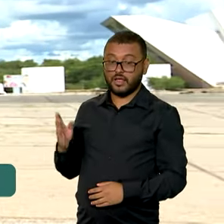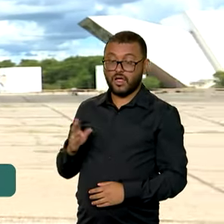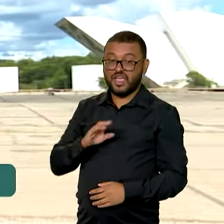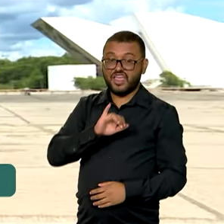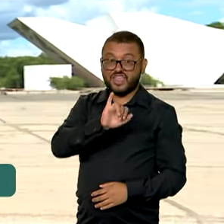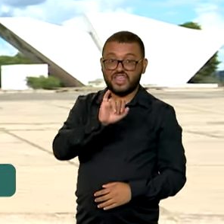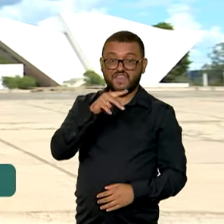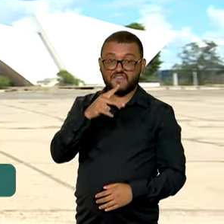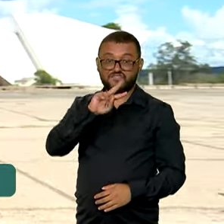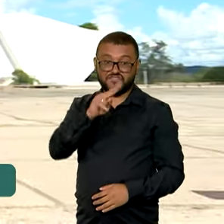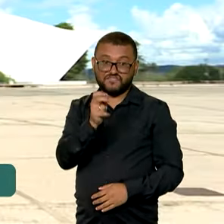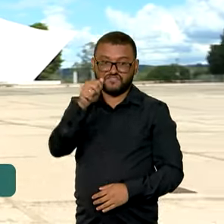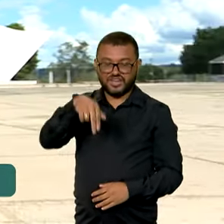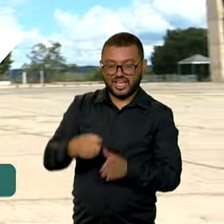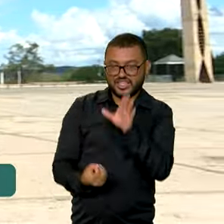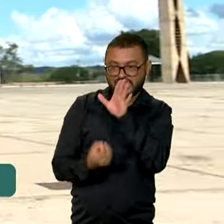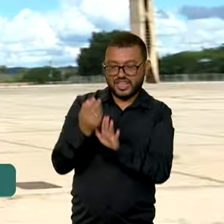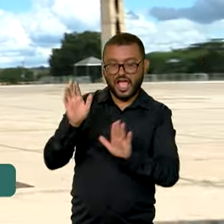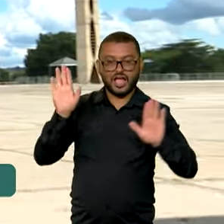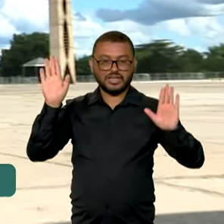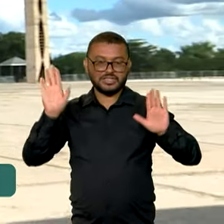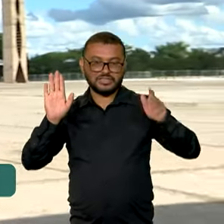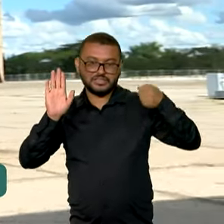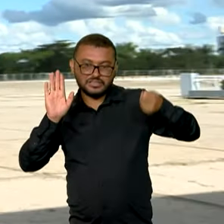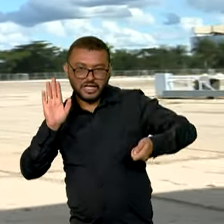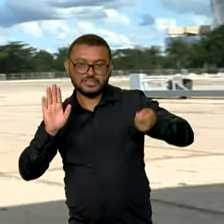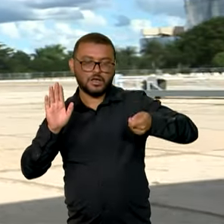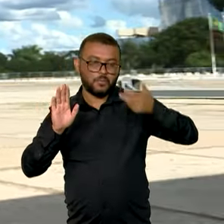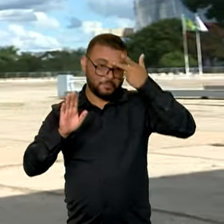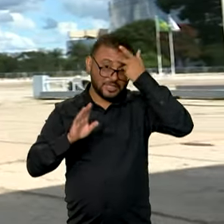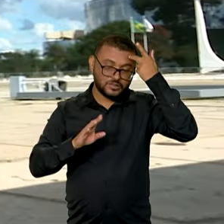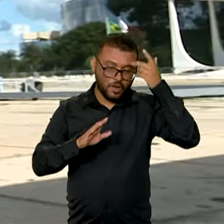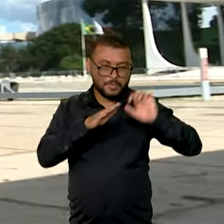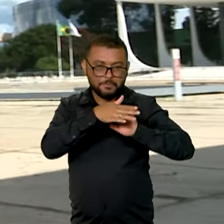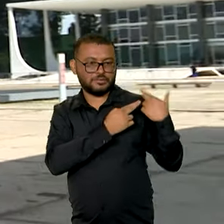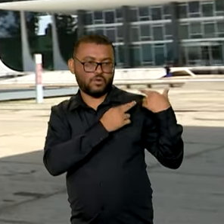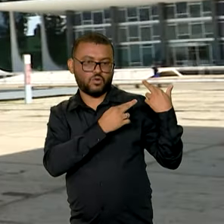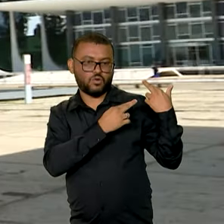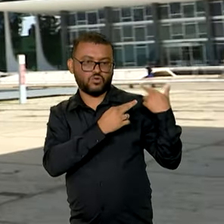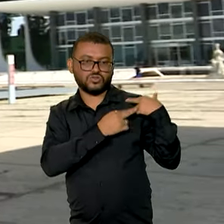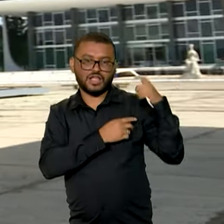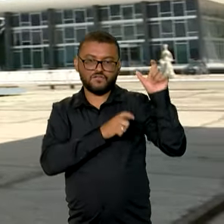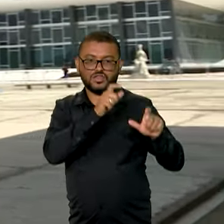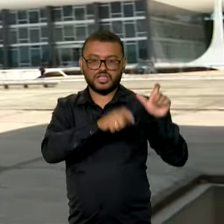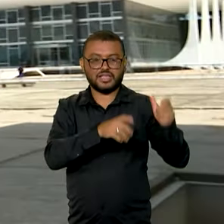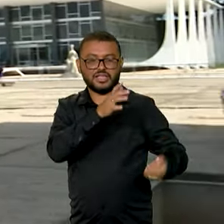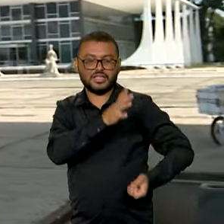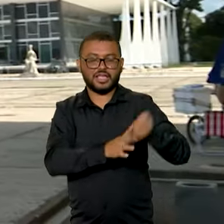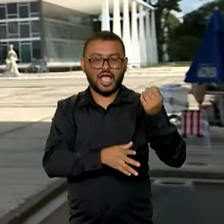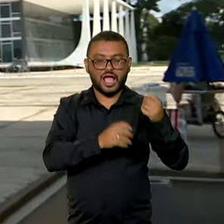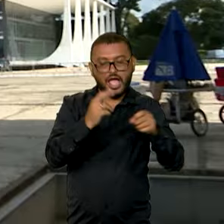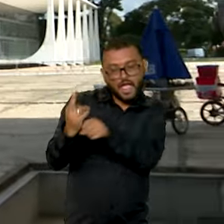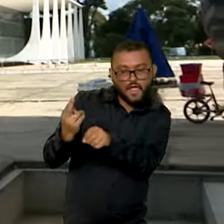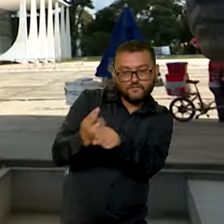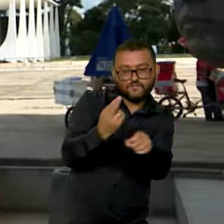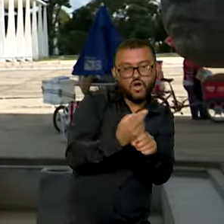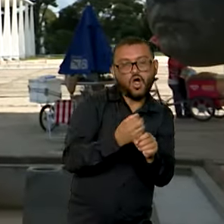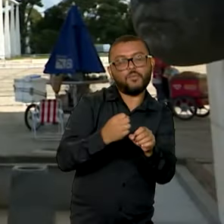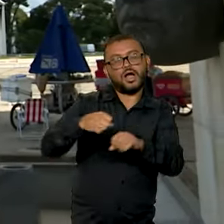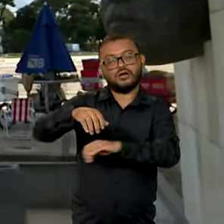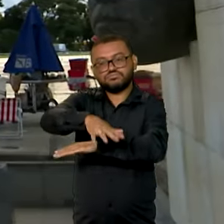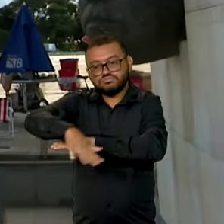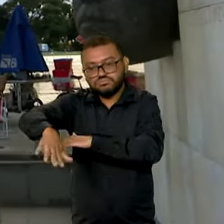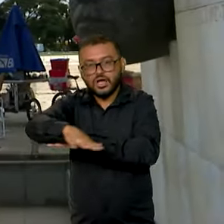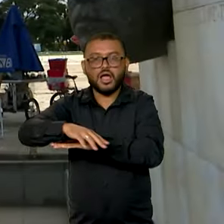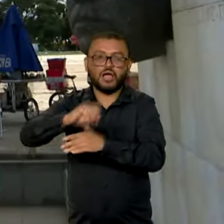anunciou que fará uma licitação para contratar a empresa responsável por formular o pro-restauração da Praça dos Três